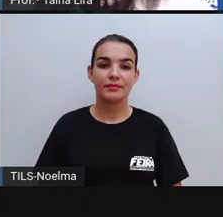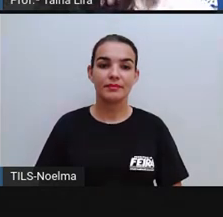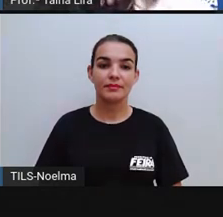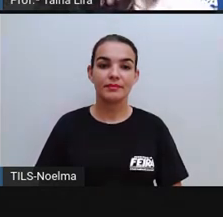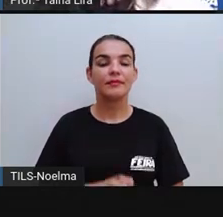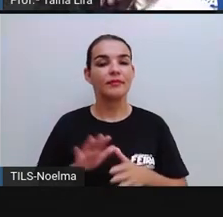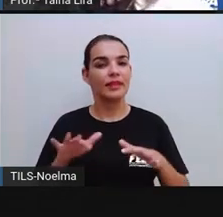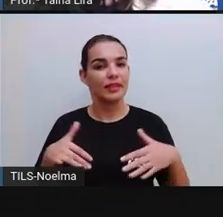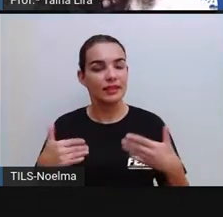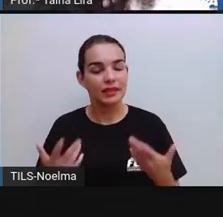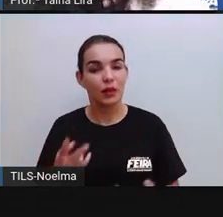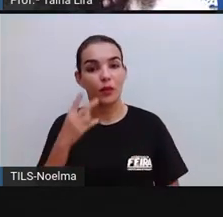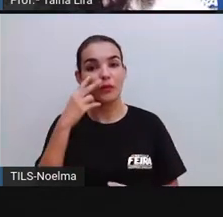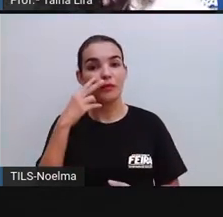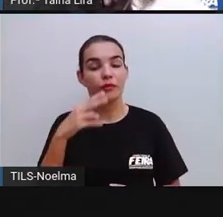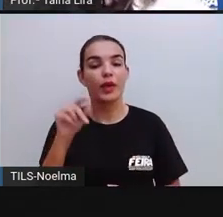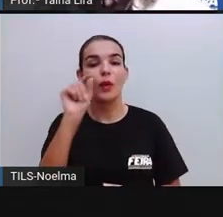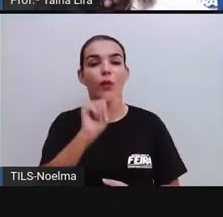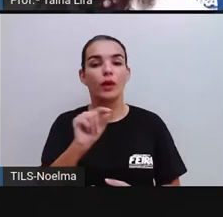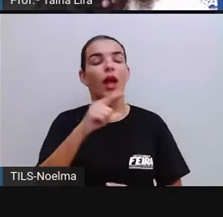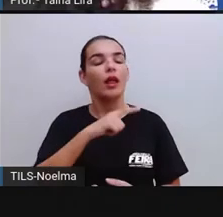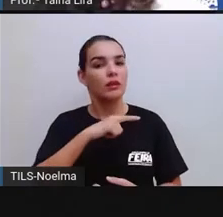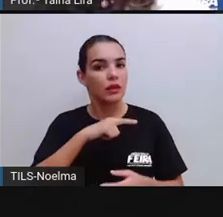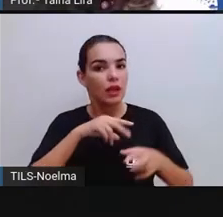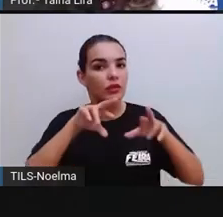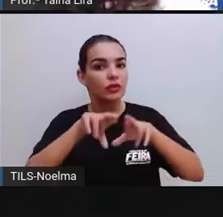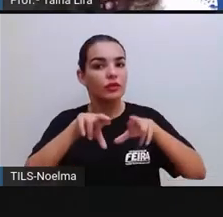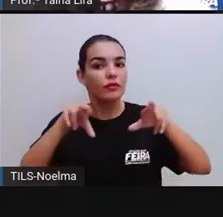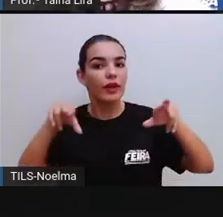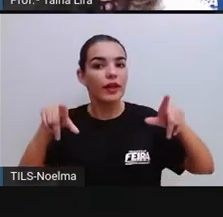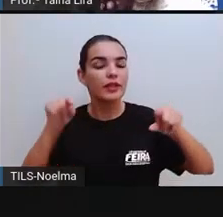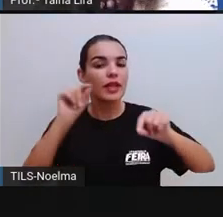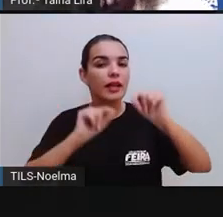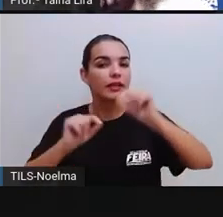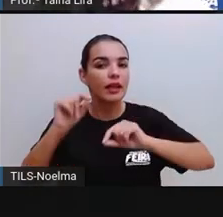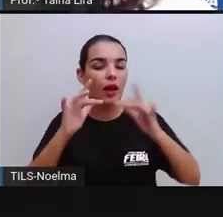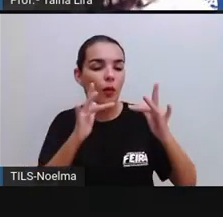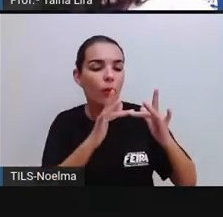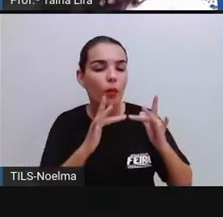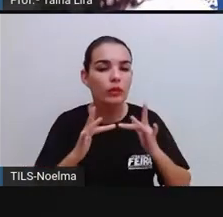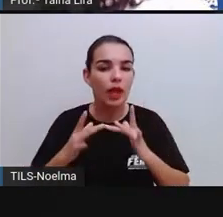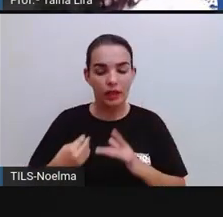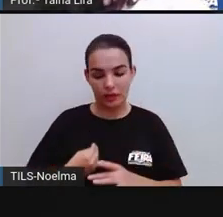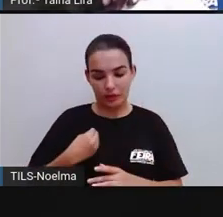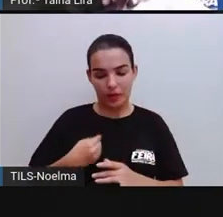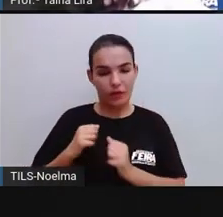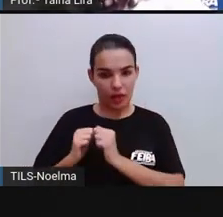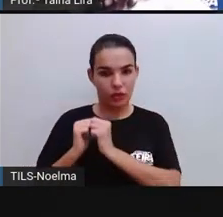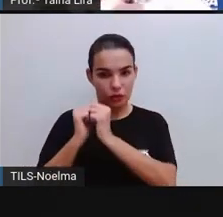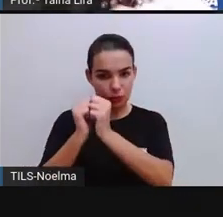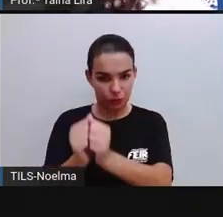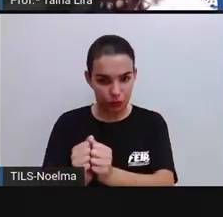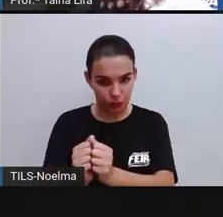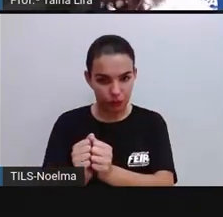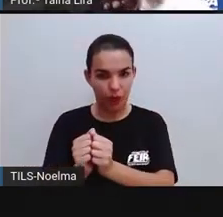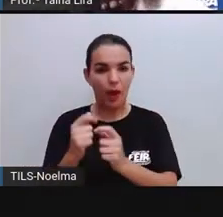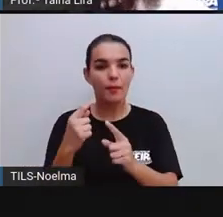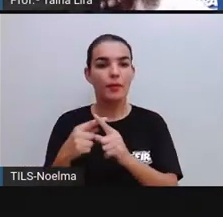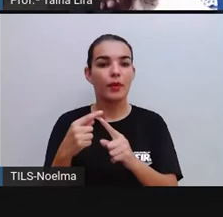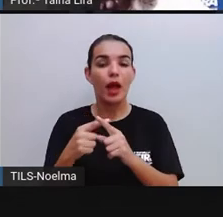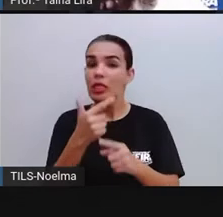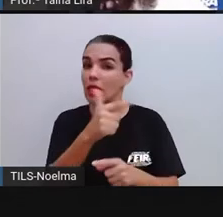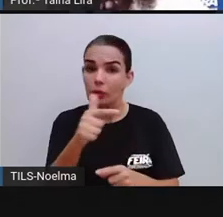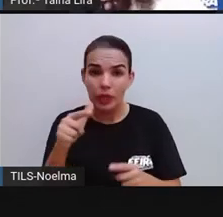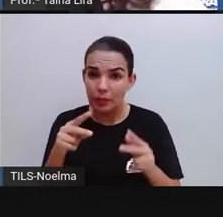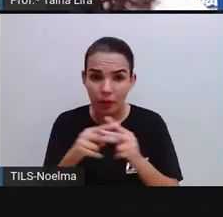Então, a gente vê que há uma diferença ali na convivência, né? Apesar de que a gente não viu nenhuma situação